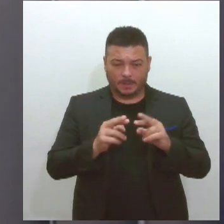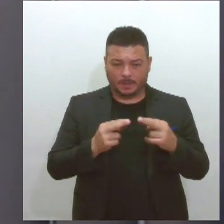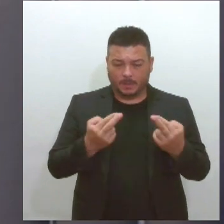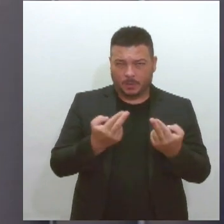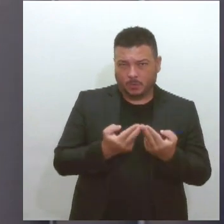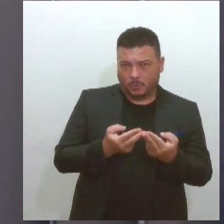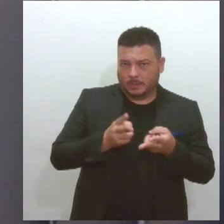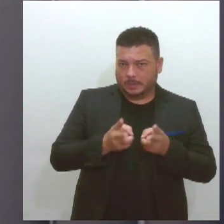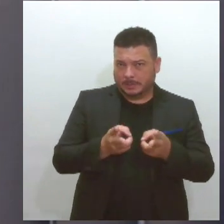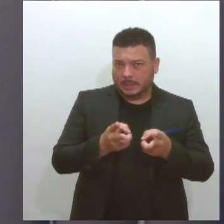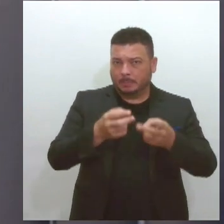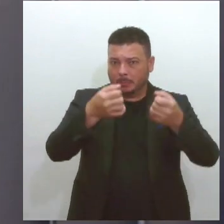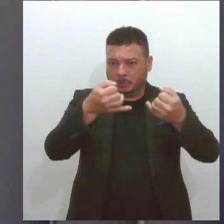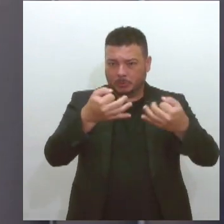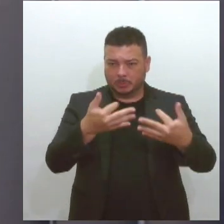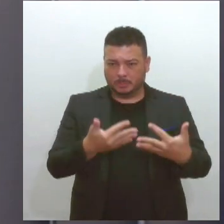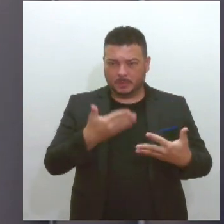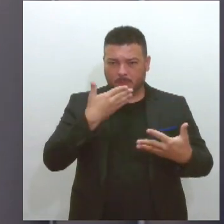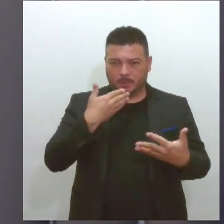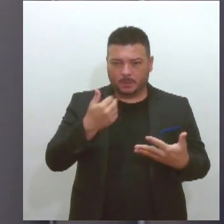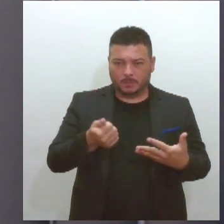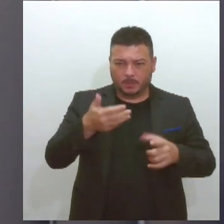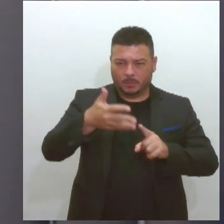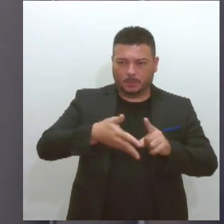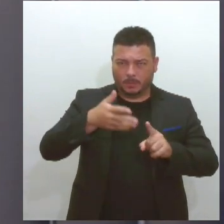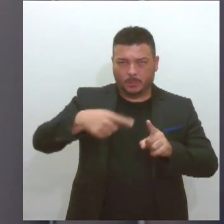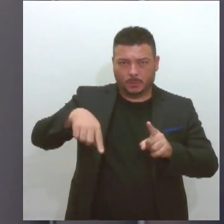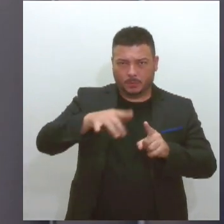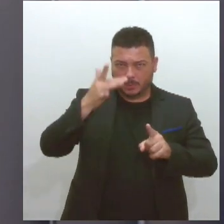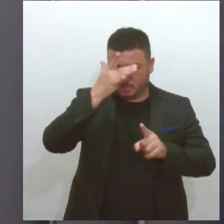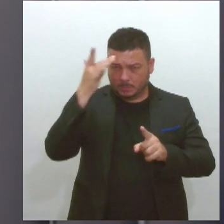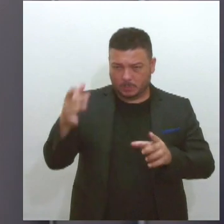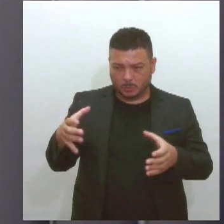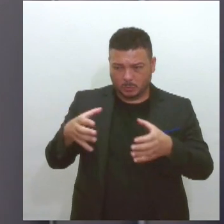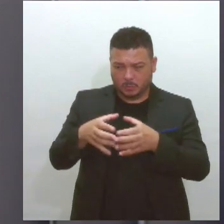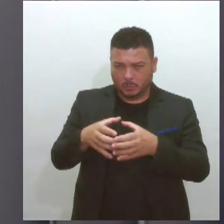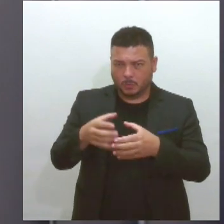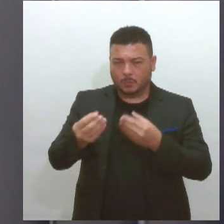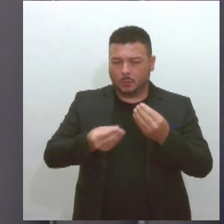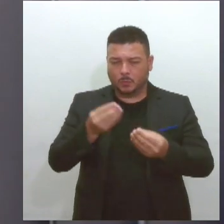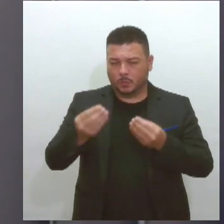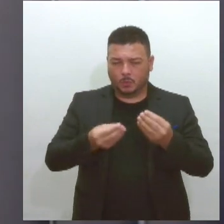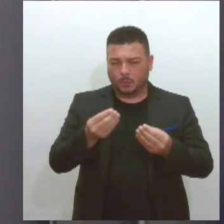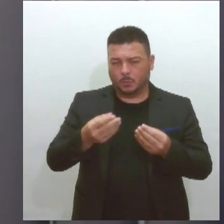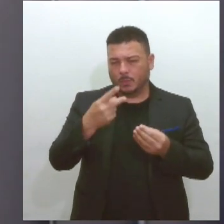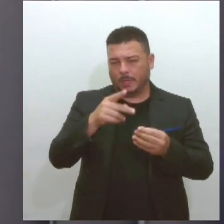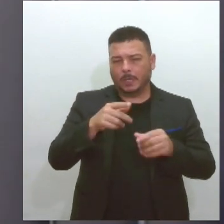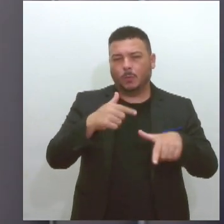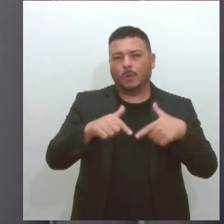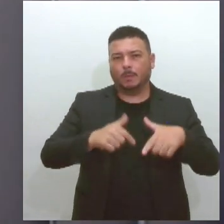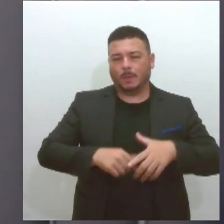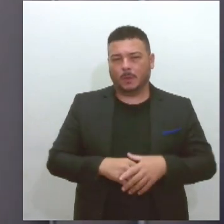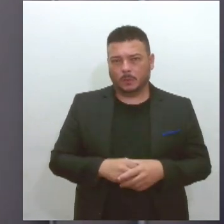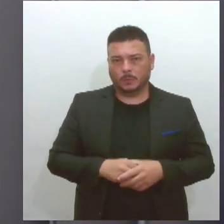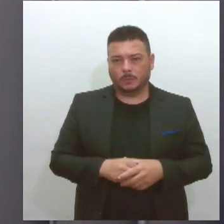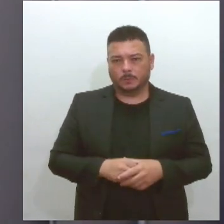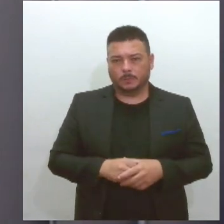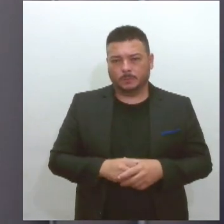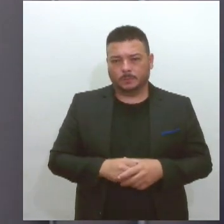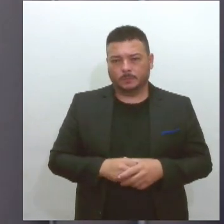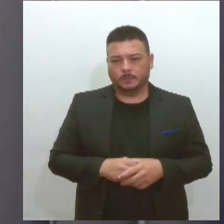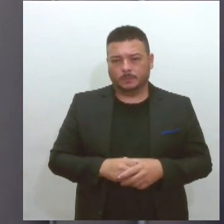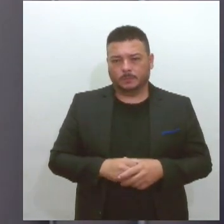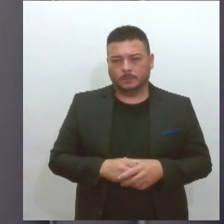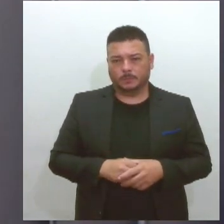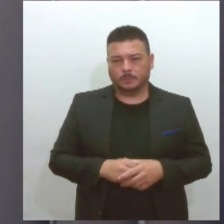explicar melhor para essas pessoas que são cooperadas, como é que funciona esse trabalho? Conta para a gente. Sim,